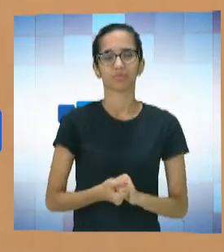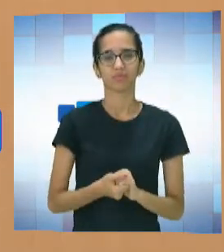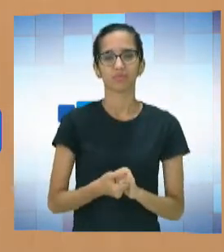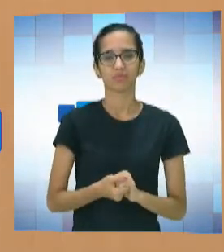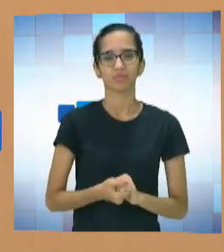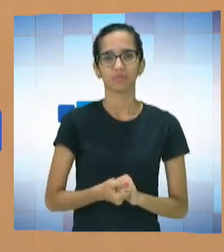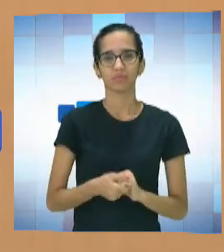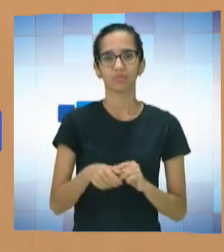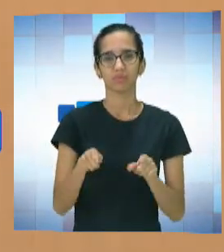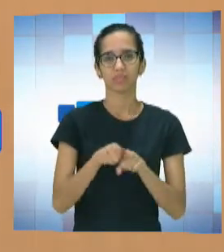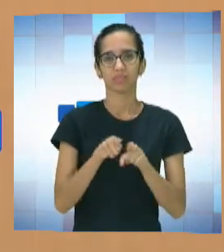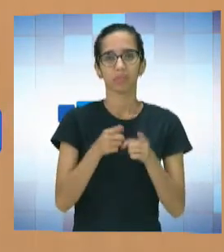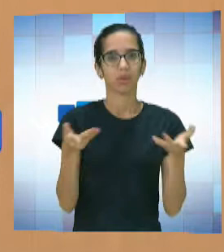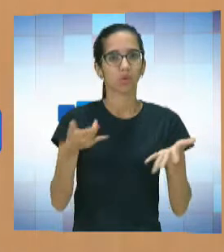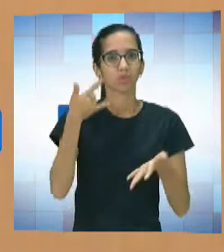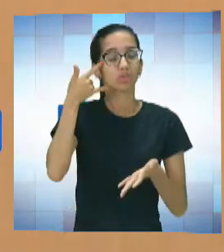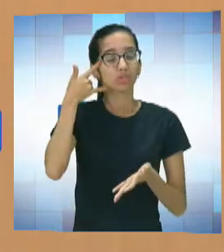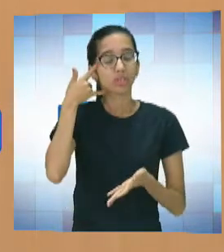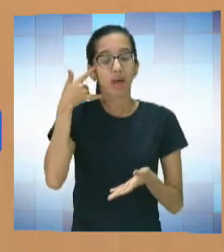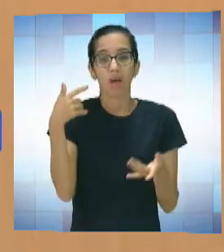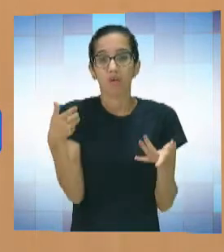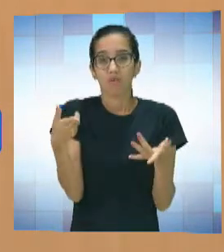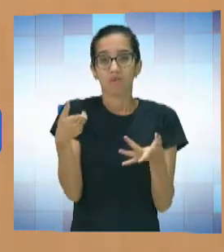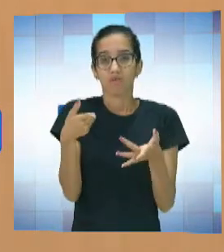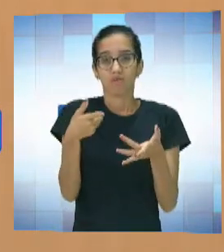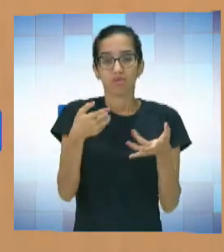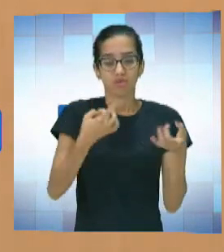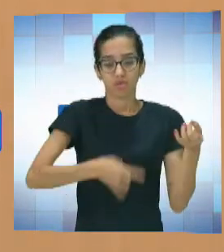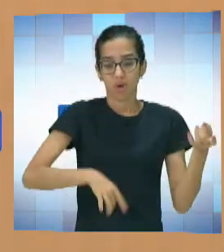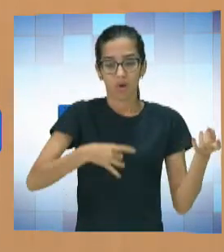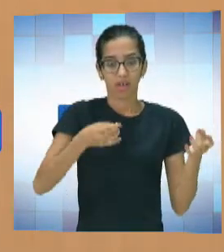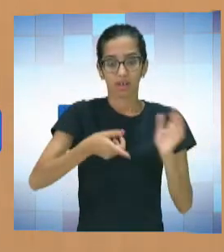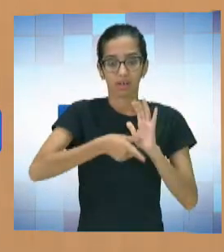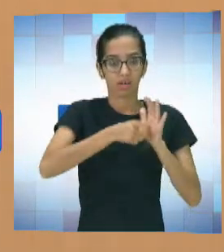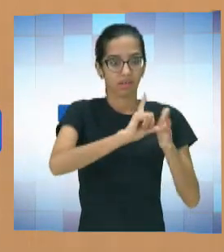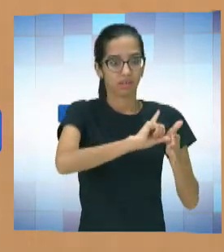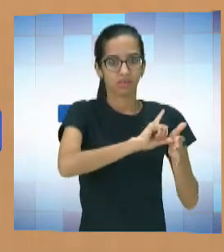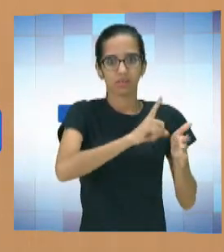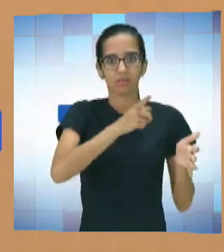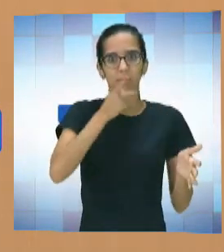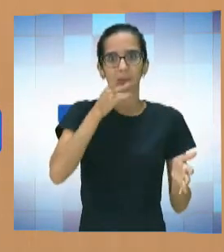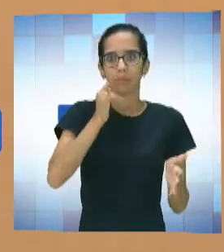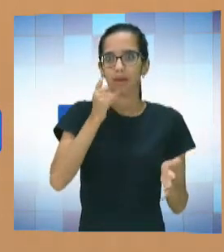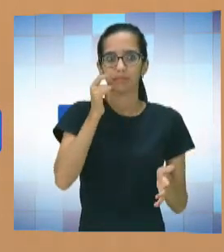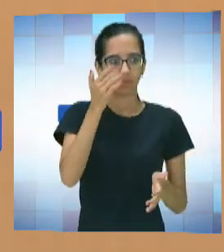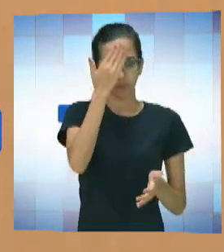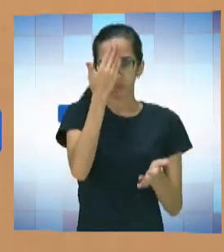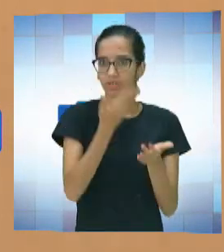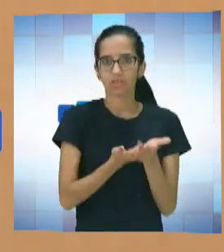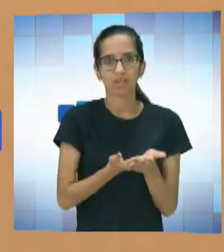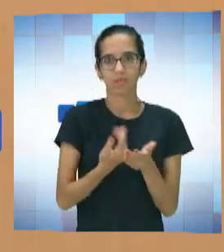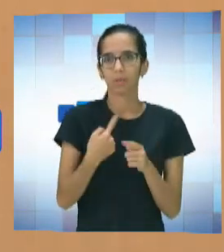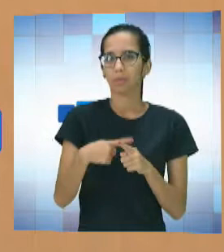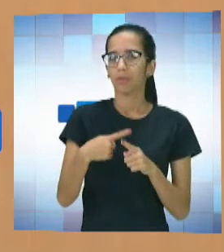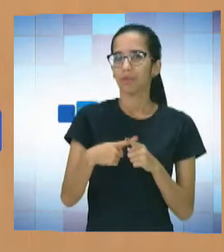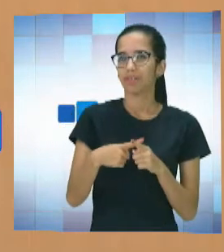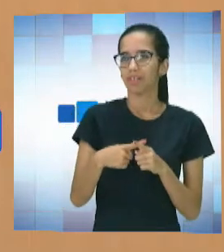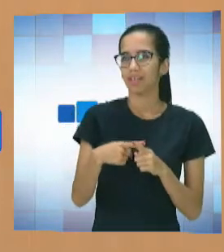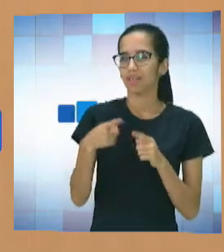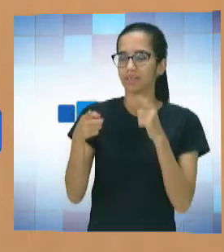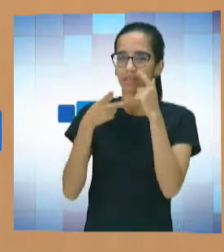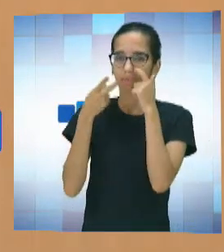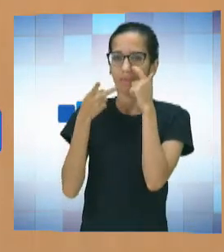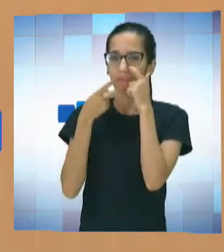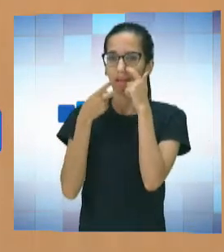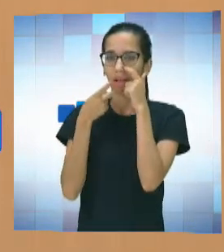dá o que hoje toca, que chegavam lá, que os pais não acreditavam que os filhos podiam fazer. Porque os ditos normais, você tem